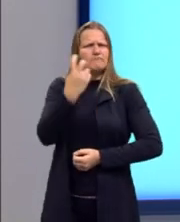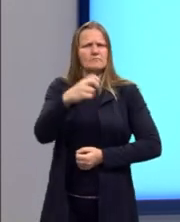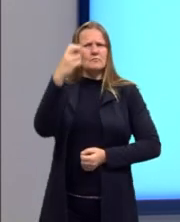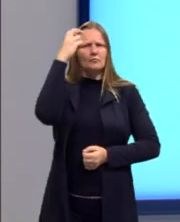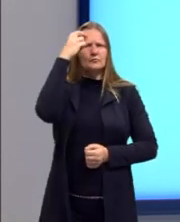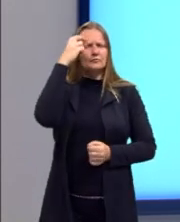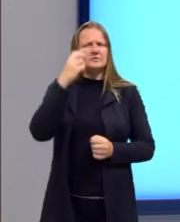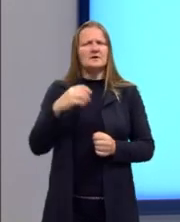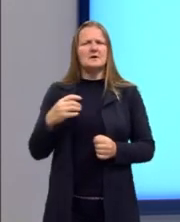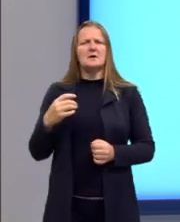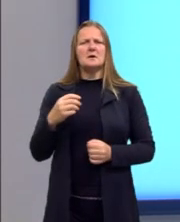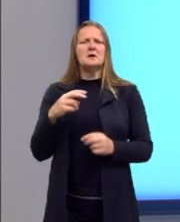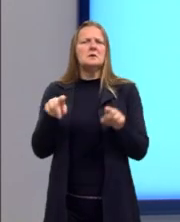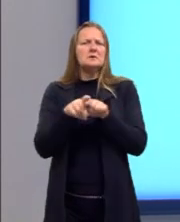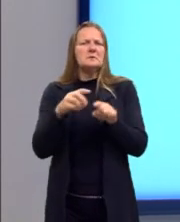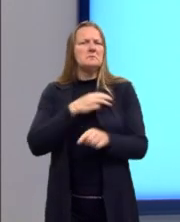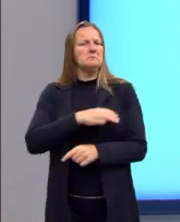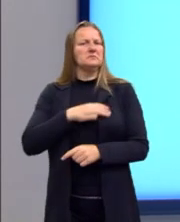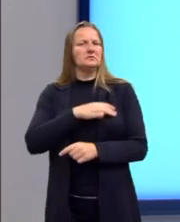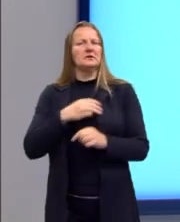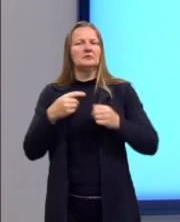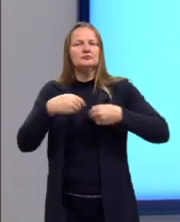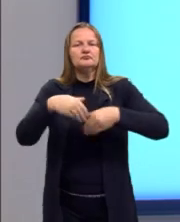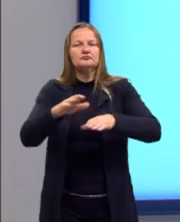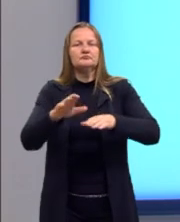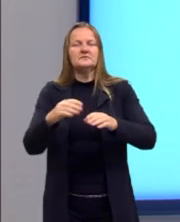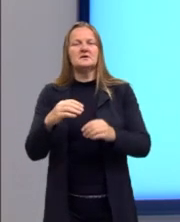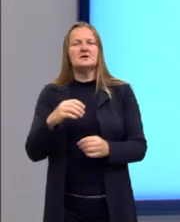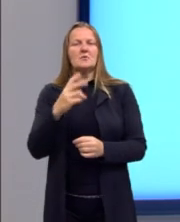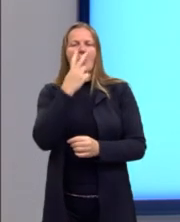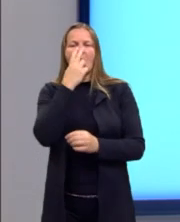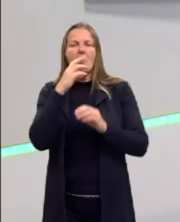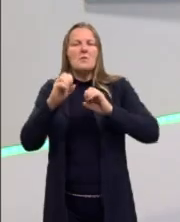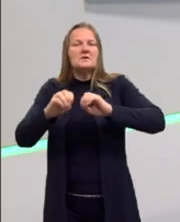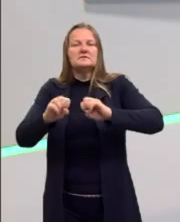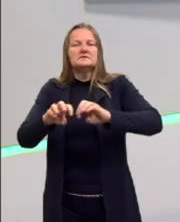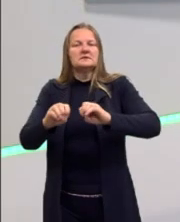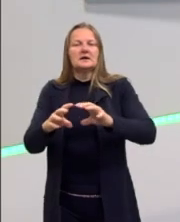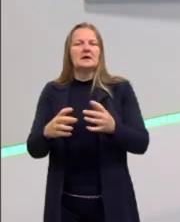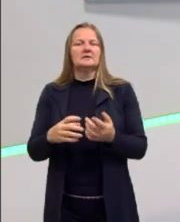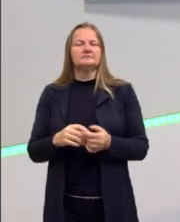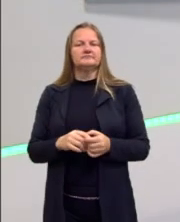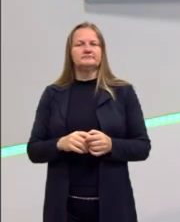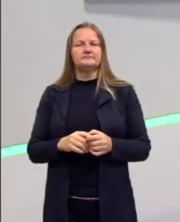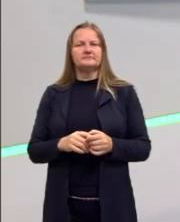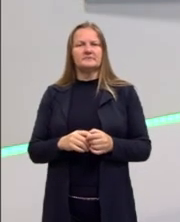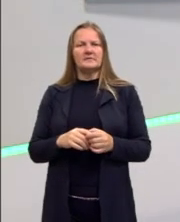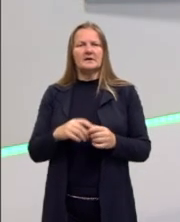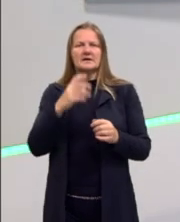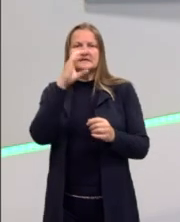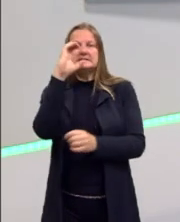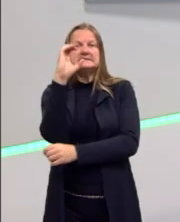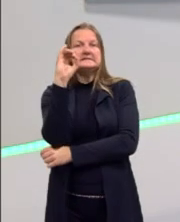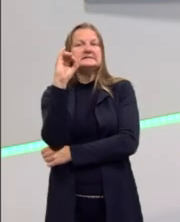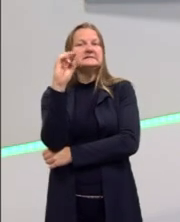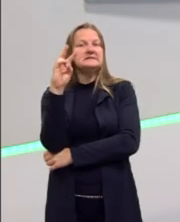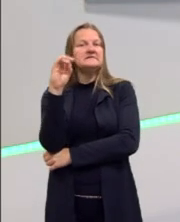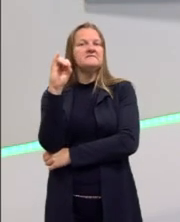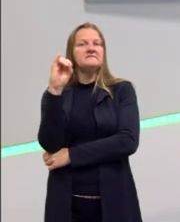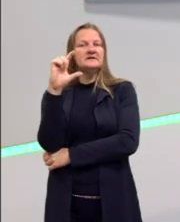mandar missionários, dizendo que eles iam lá civilizar os africanos. E aí, de novo, o